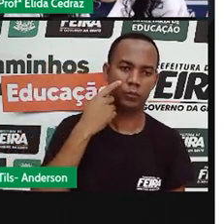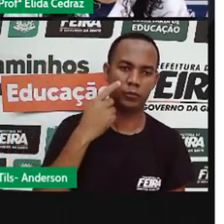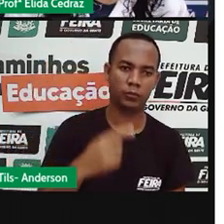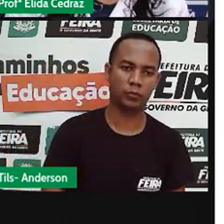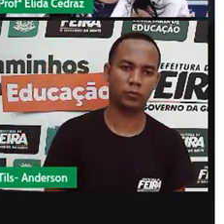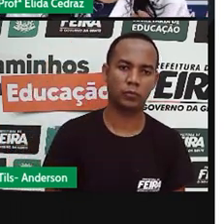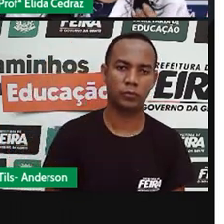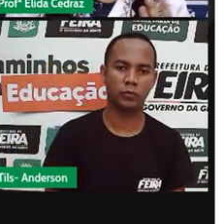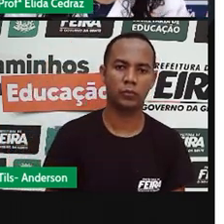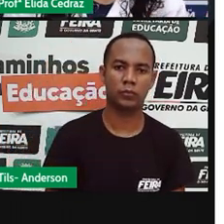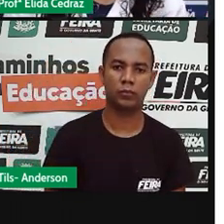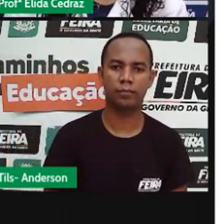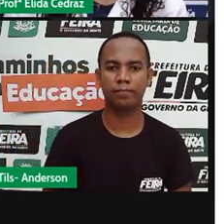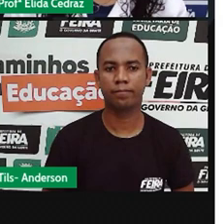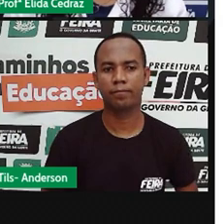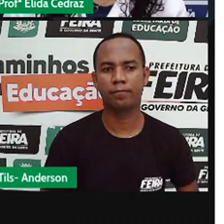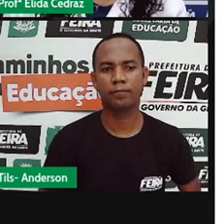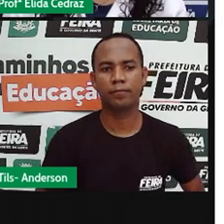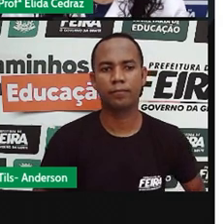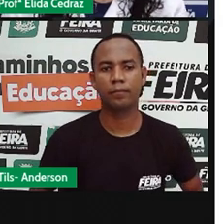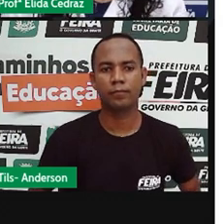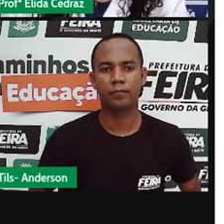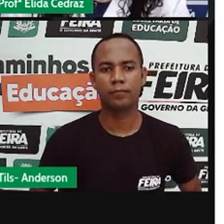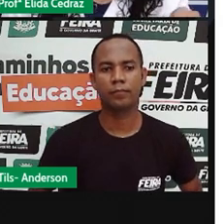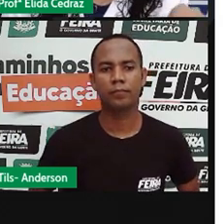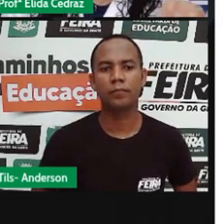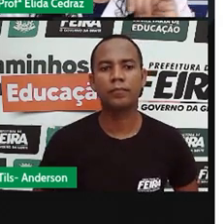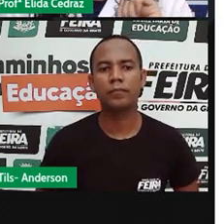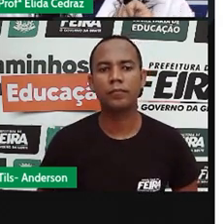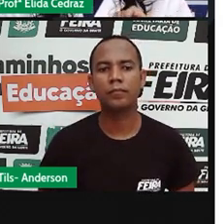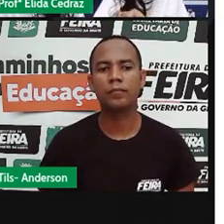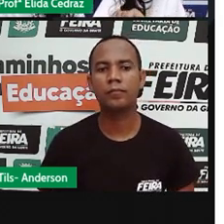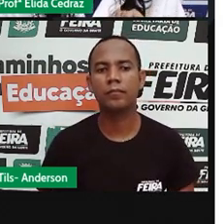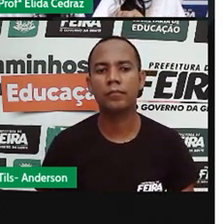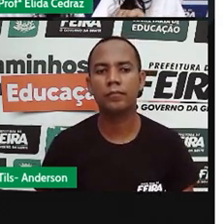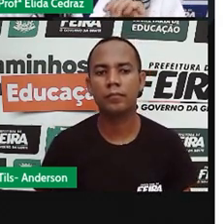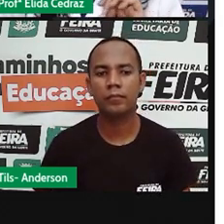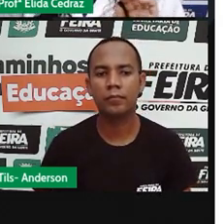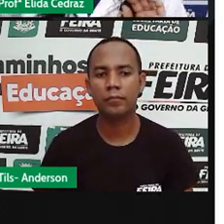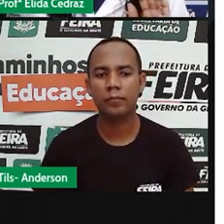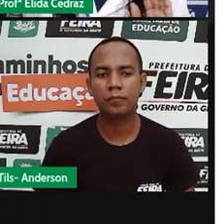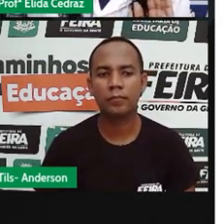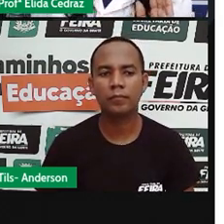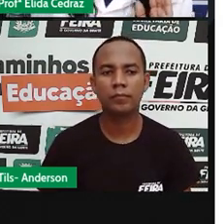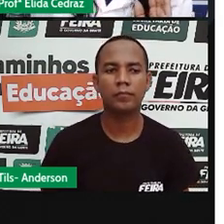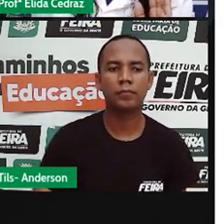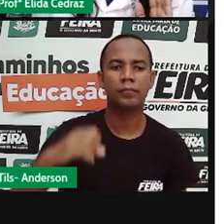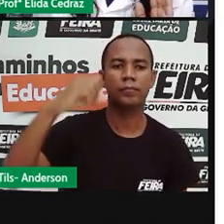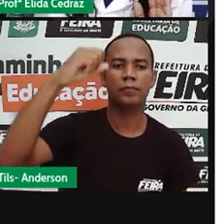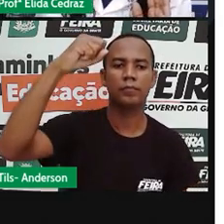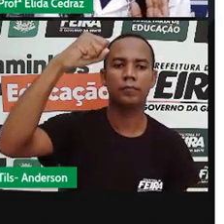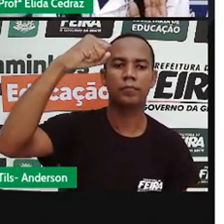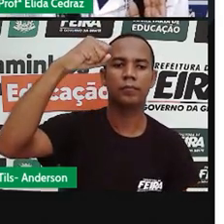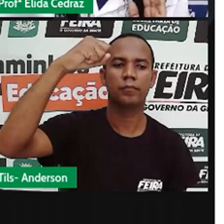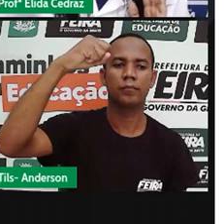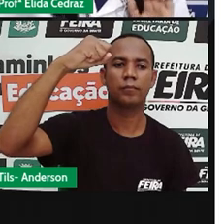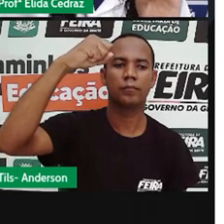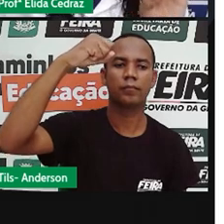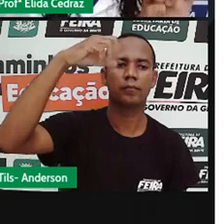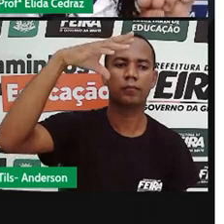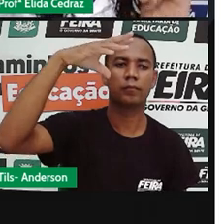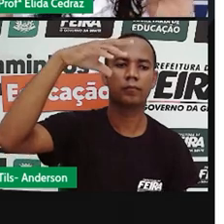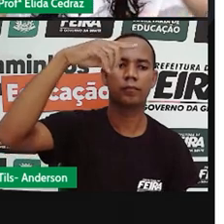Que é a nossa madrugada, né? Ó, a sombra, o sol está do lado direito